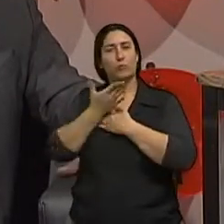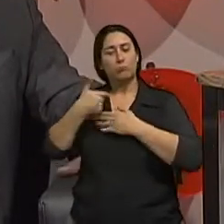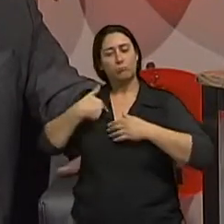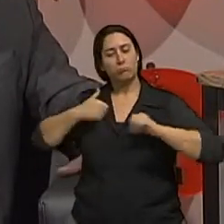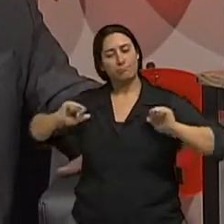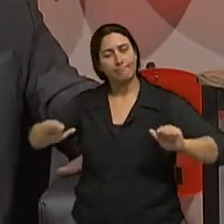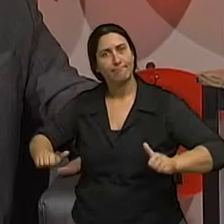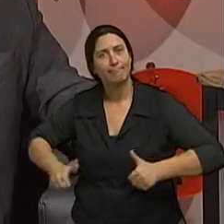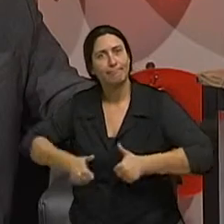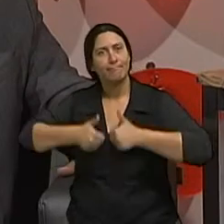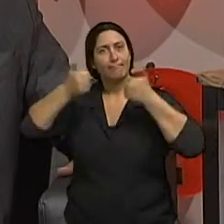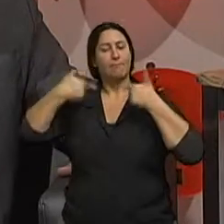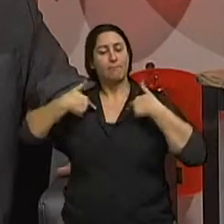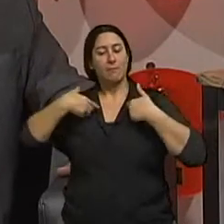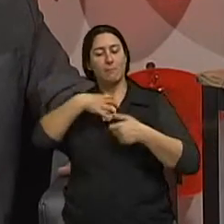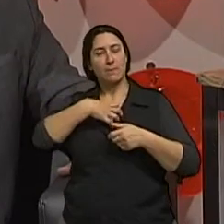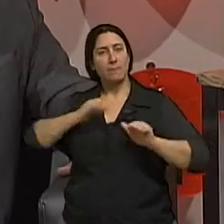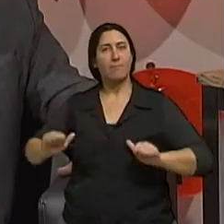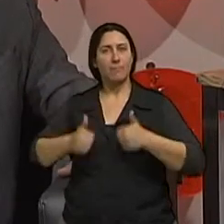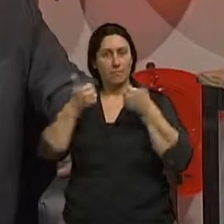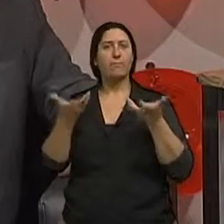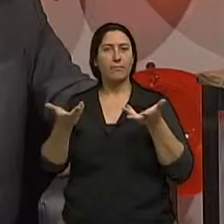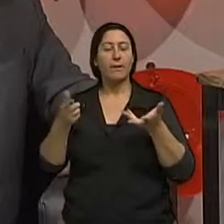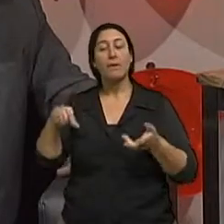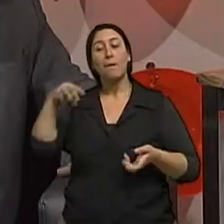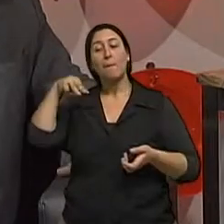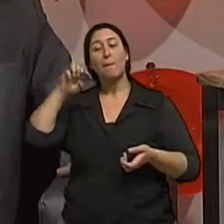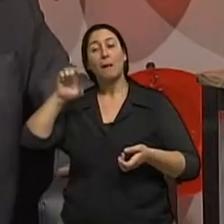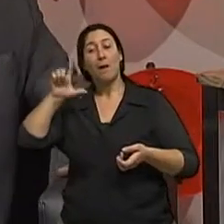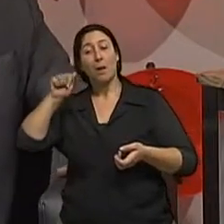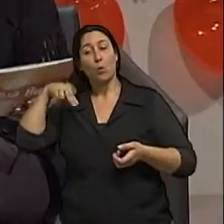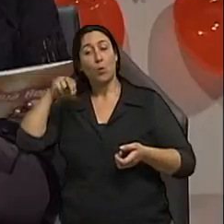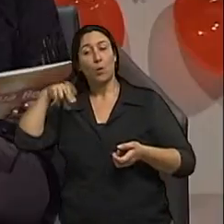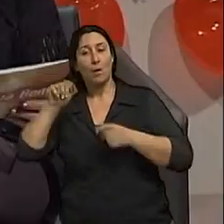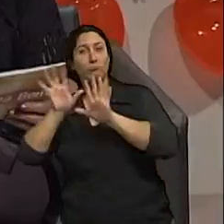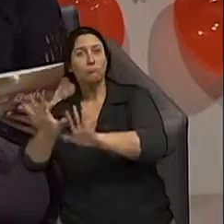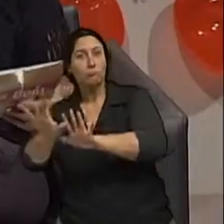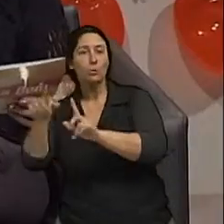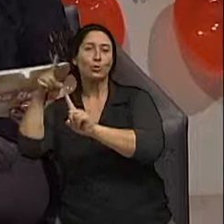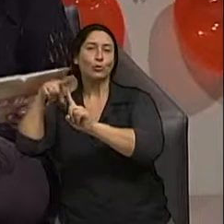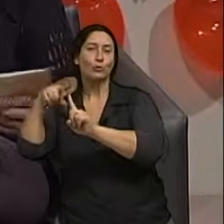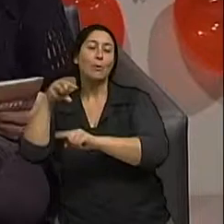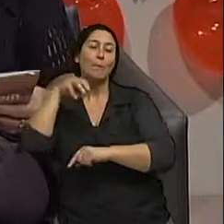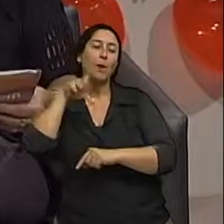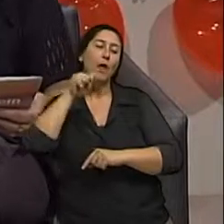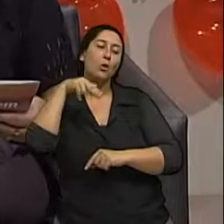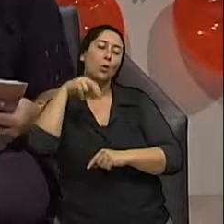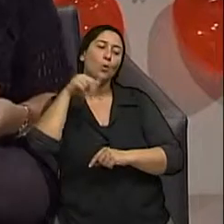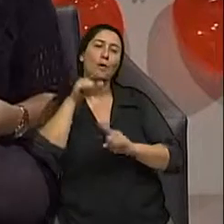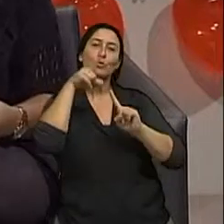combater esse melanoma e para o outro paciente é outro remédio bom mas para a gente continuar